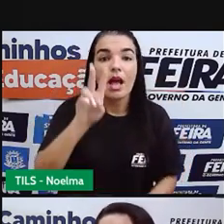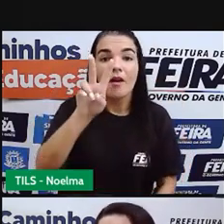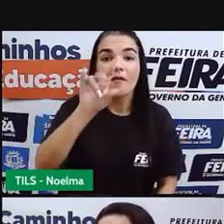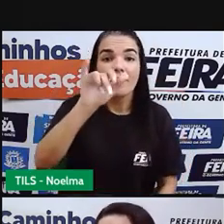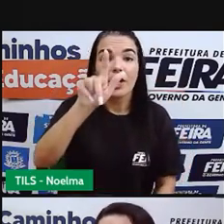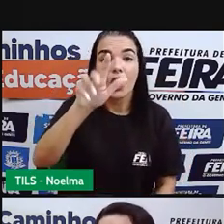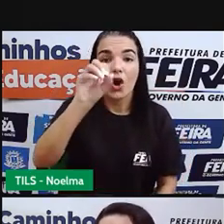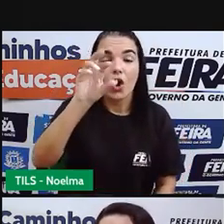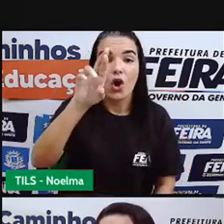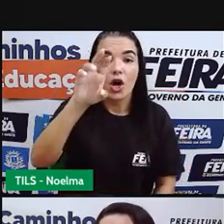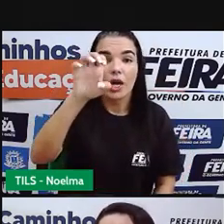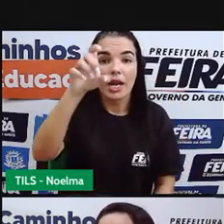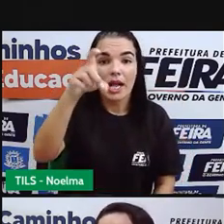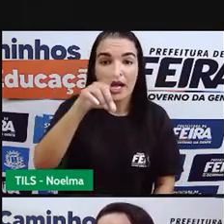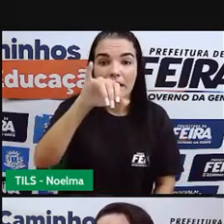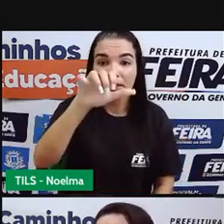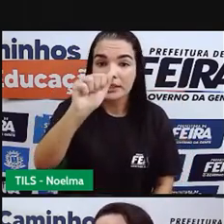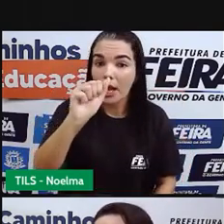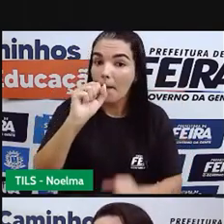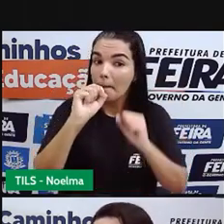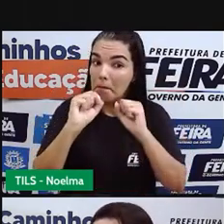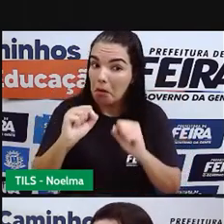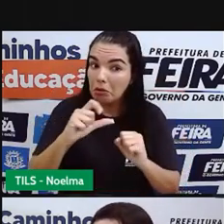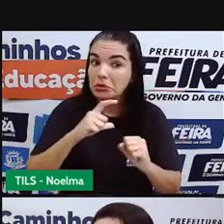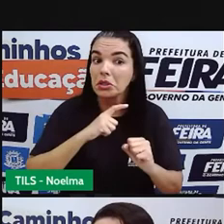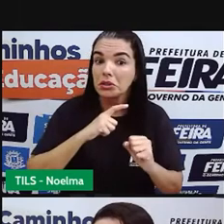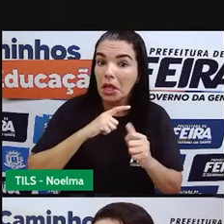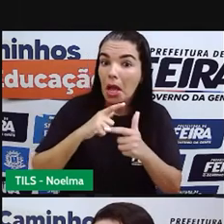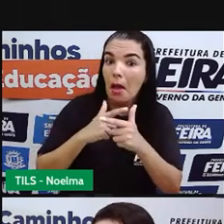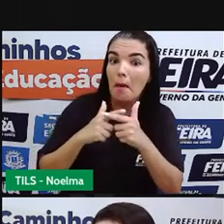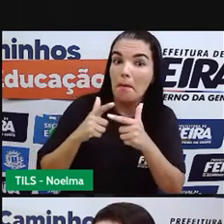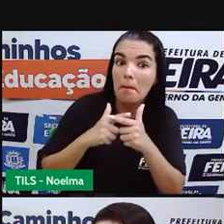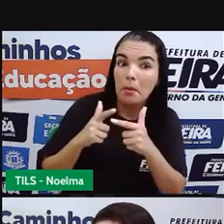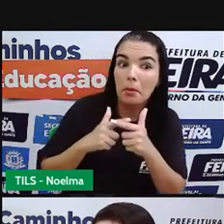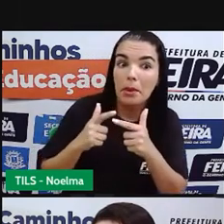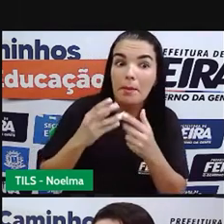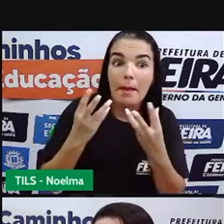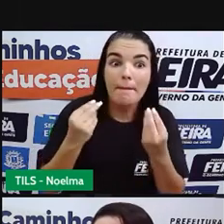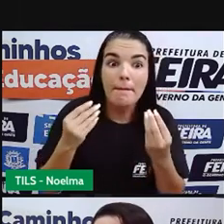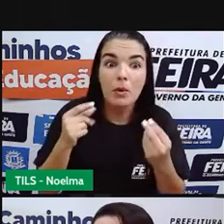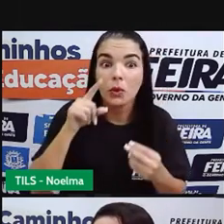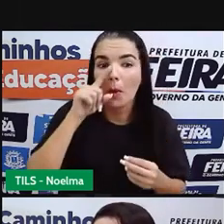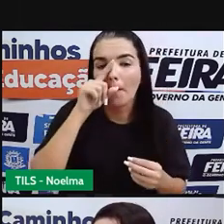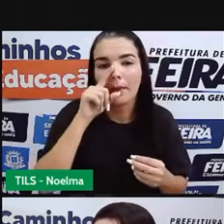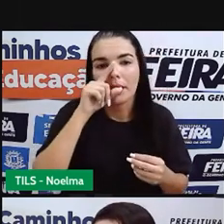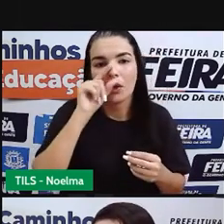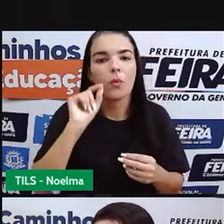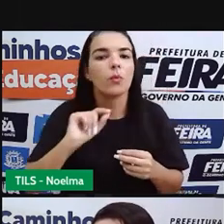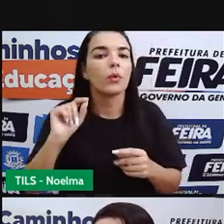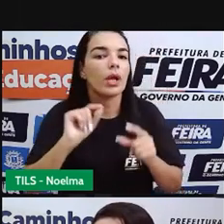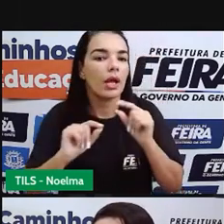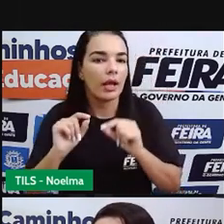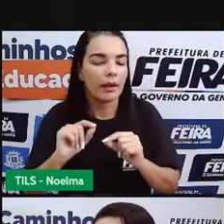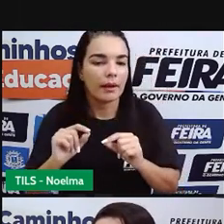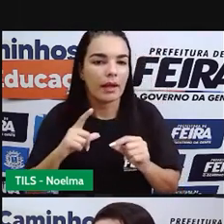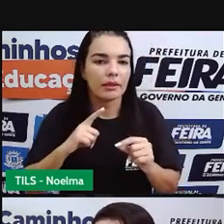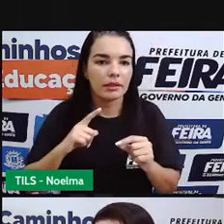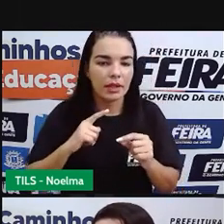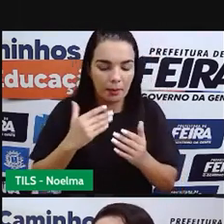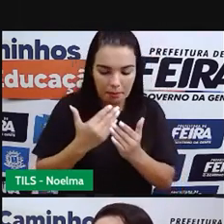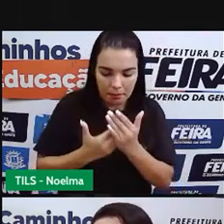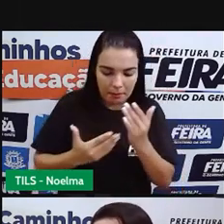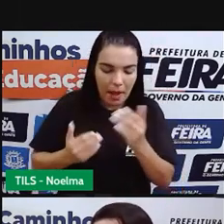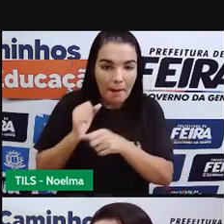A vigorexia, ela pode trazer complicações severas. Que complicações são essas, Pró? A insuficiência renal ou